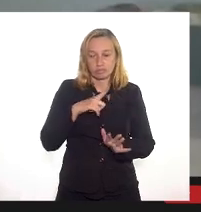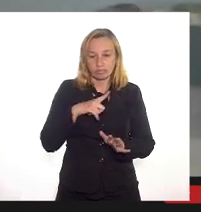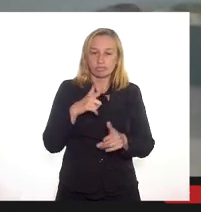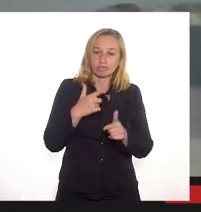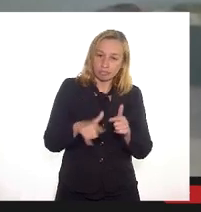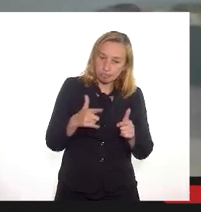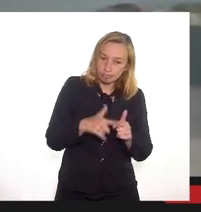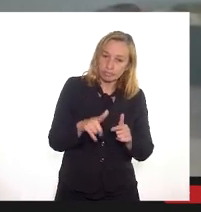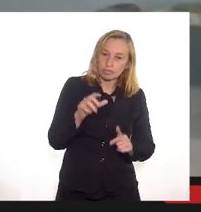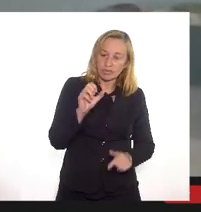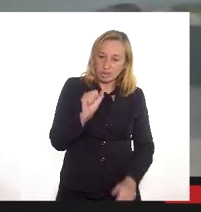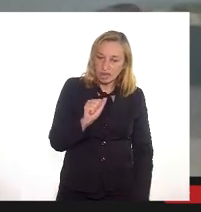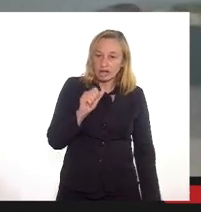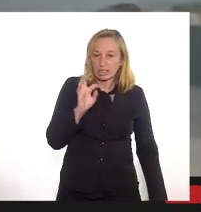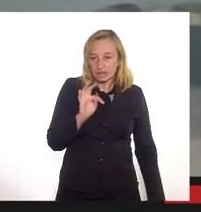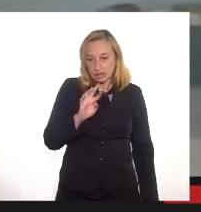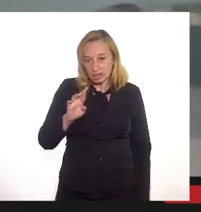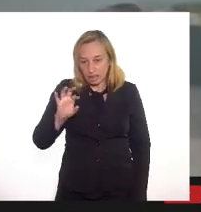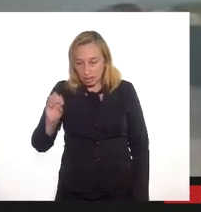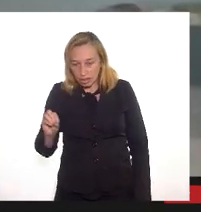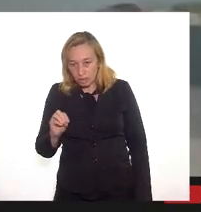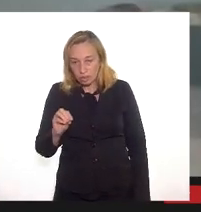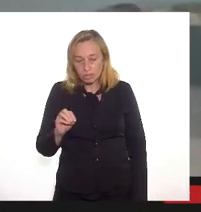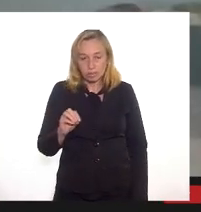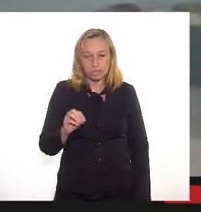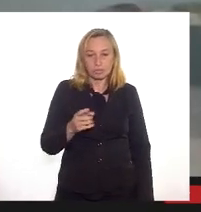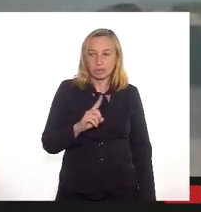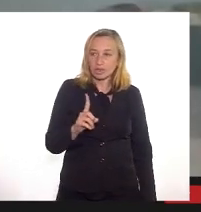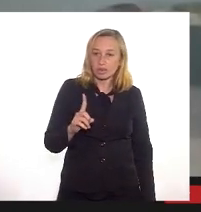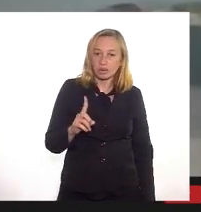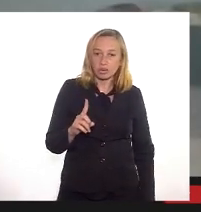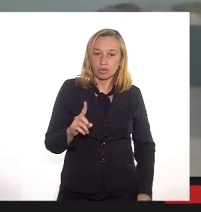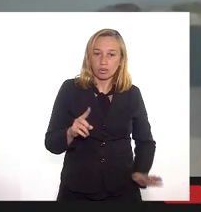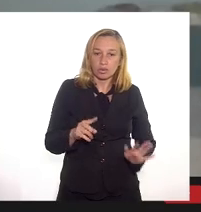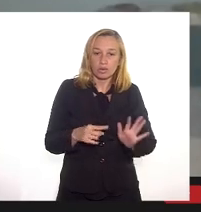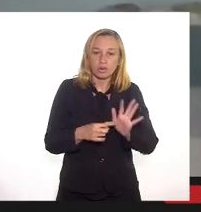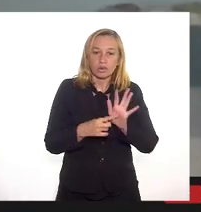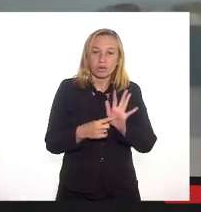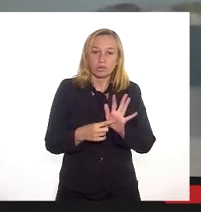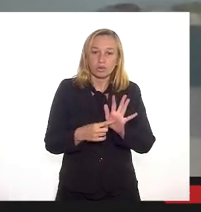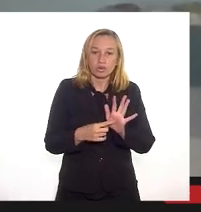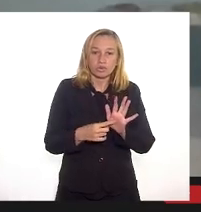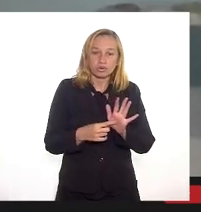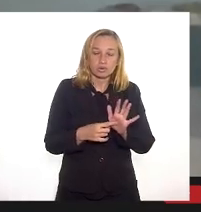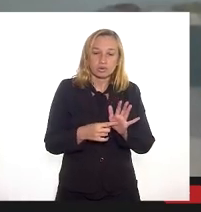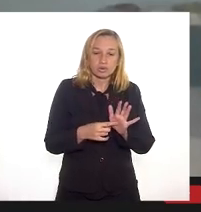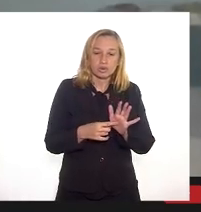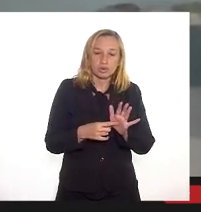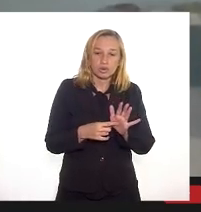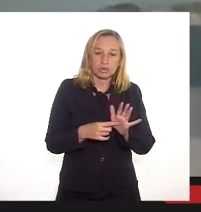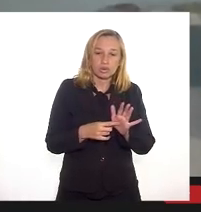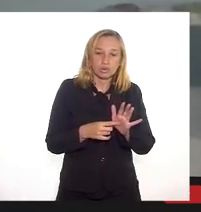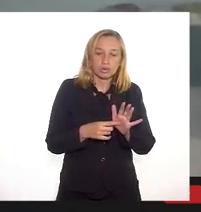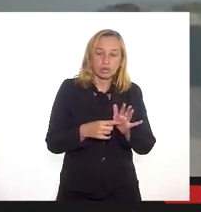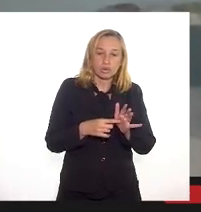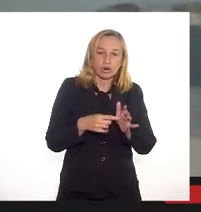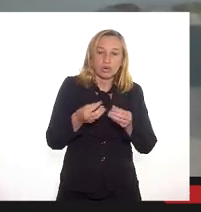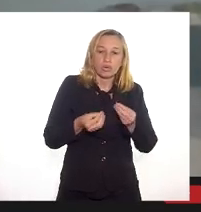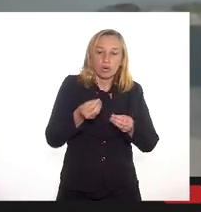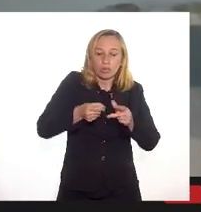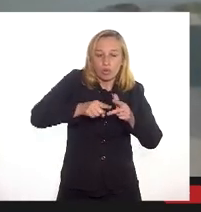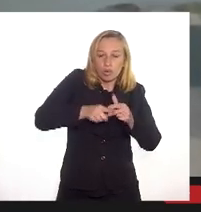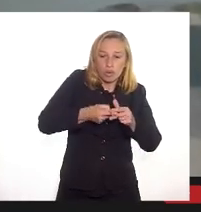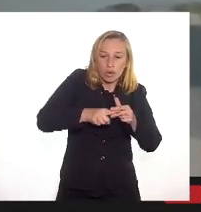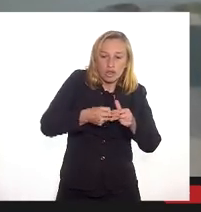existe a impermeabilização né mas não expôs as medidas do projeto para corrigir para mitigar